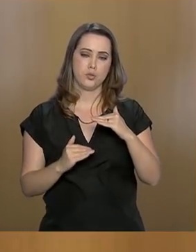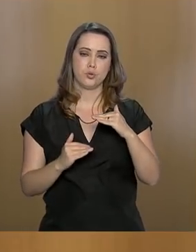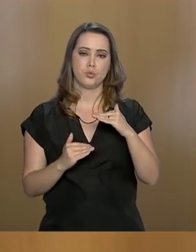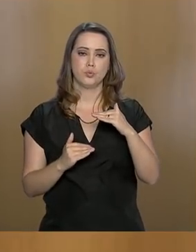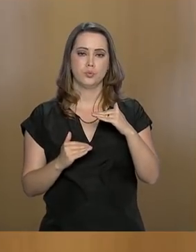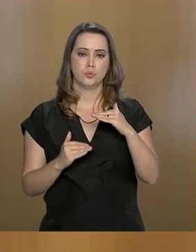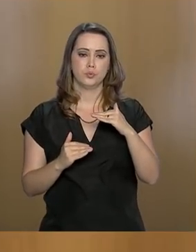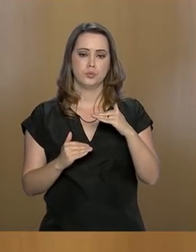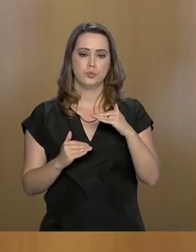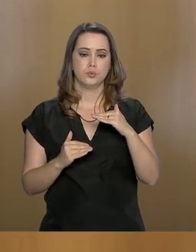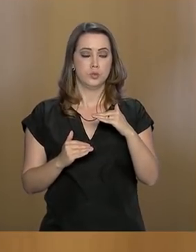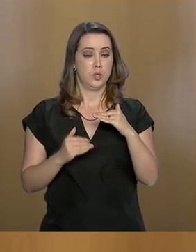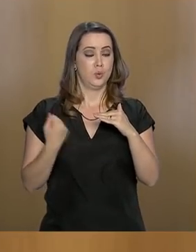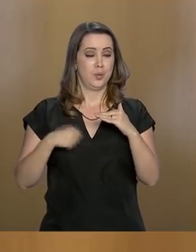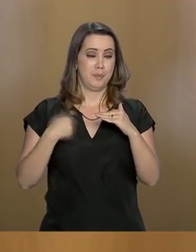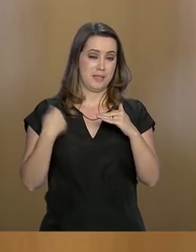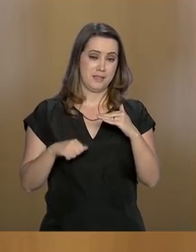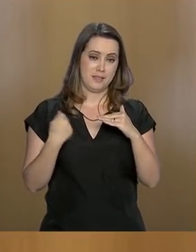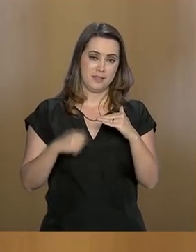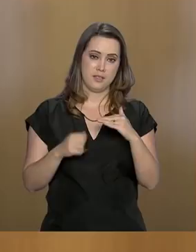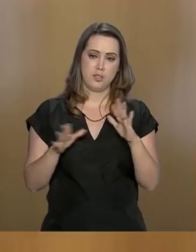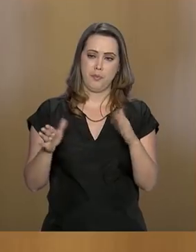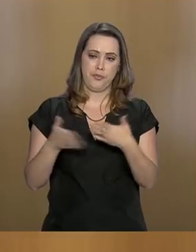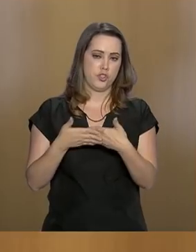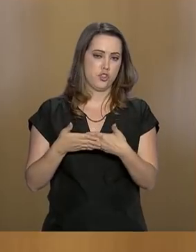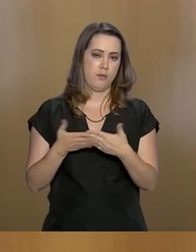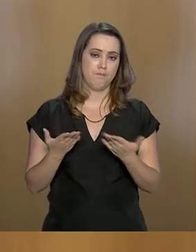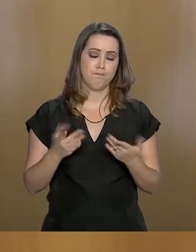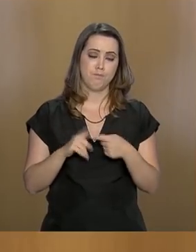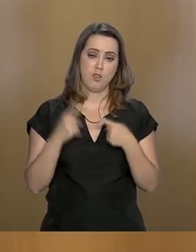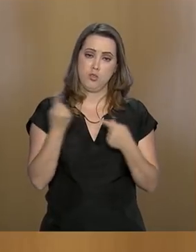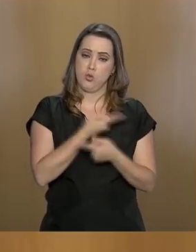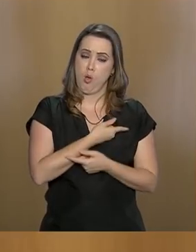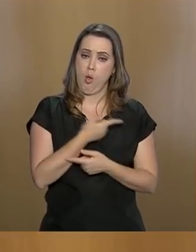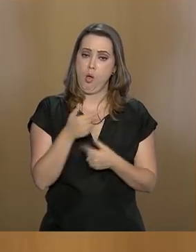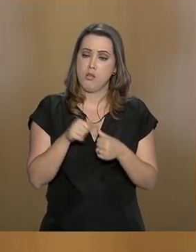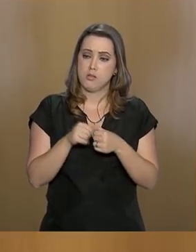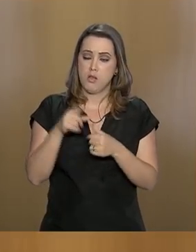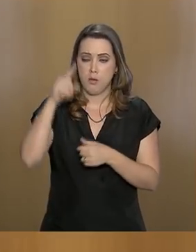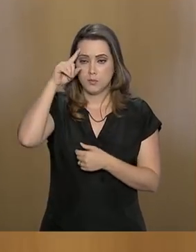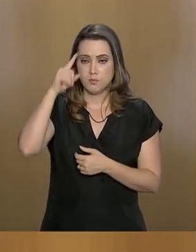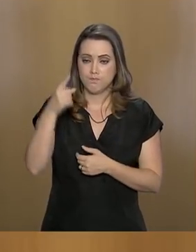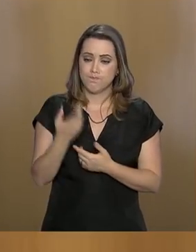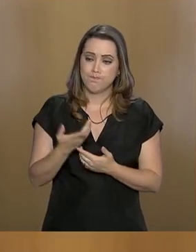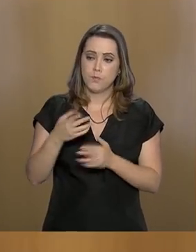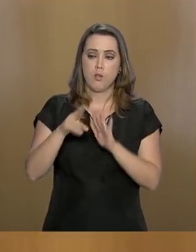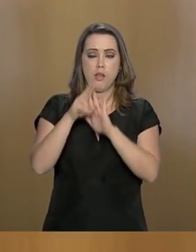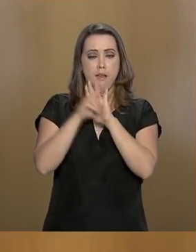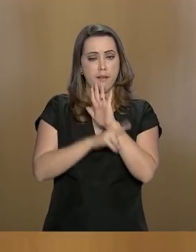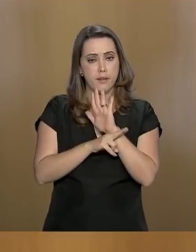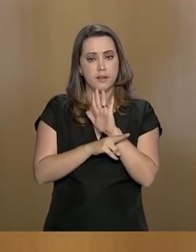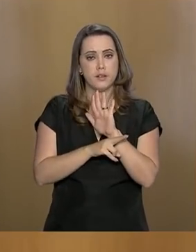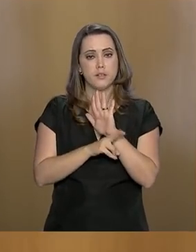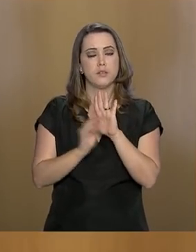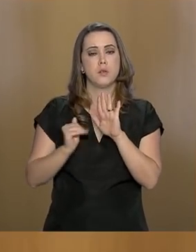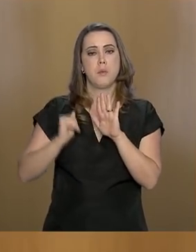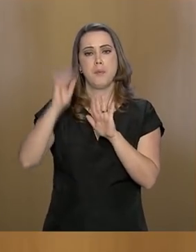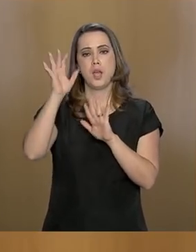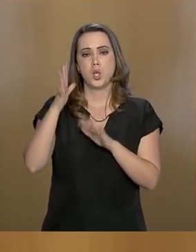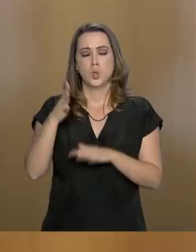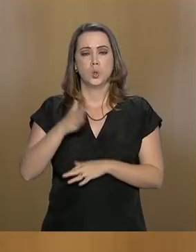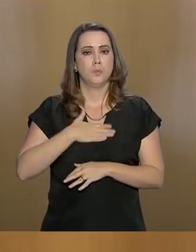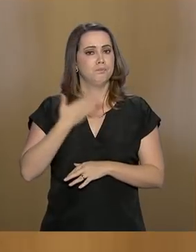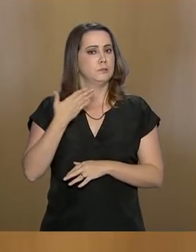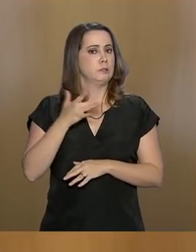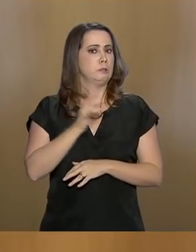montante necessário para o regime fechado. Nós estamos estabelecendo isso como regra. O maior pânico do